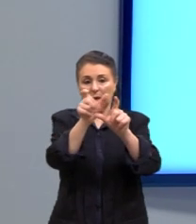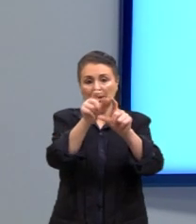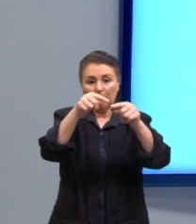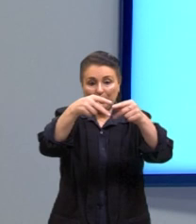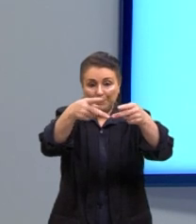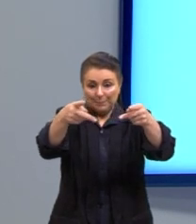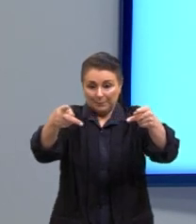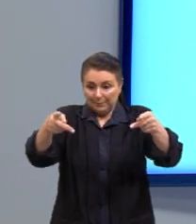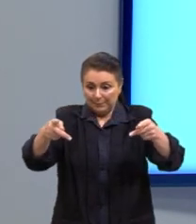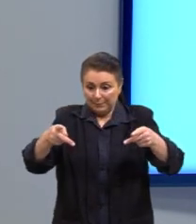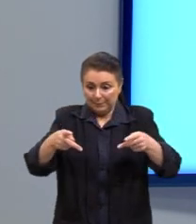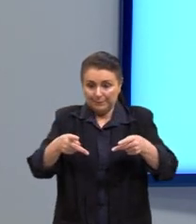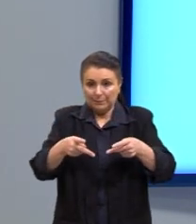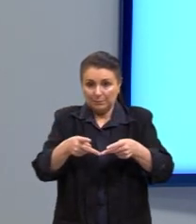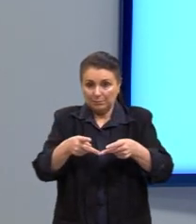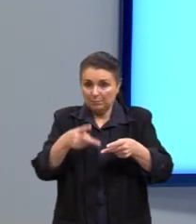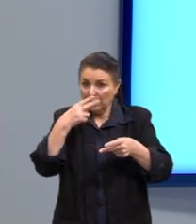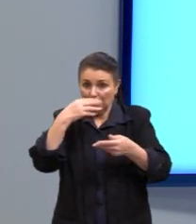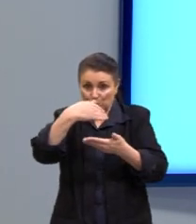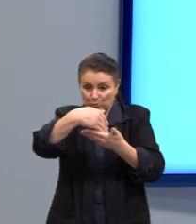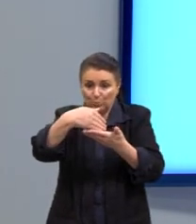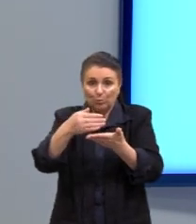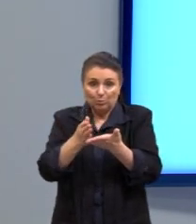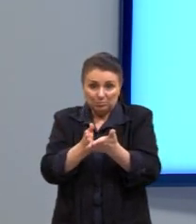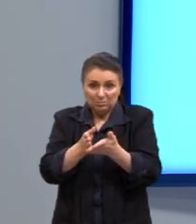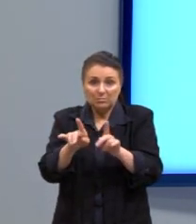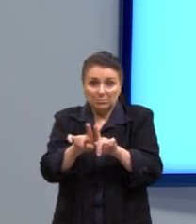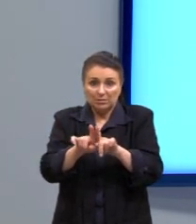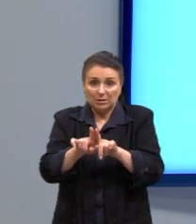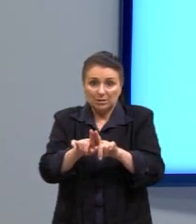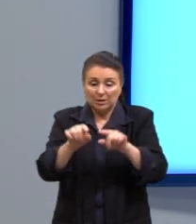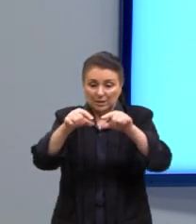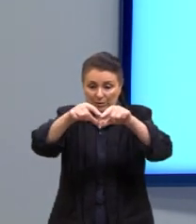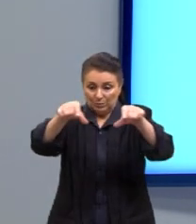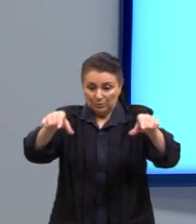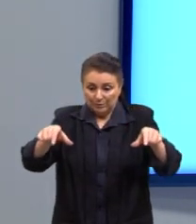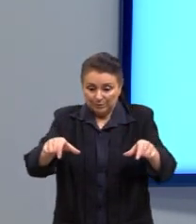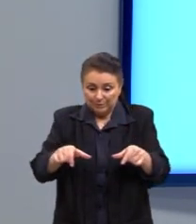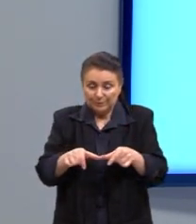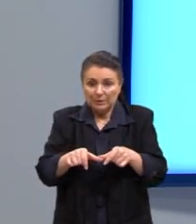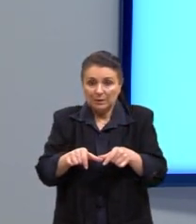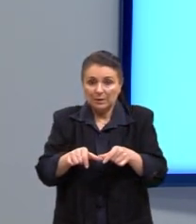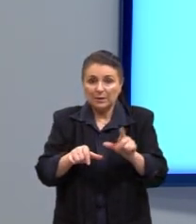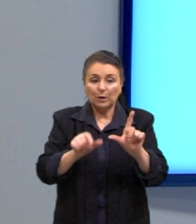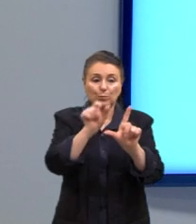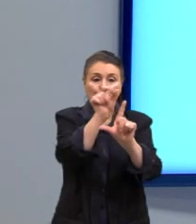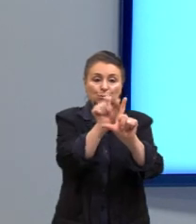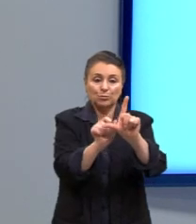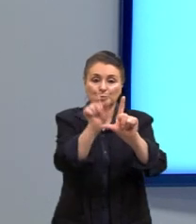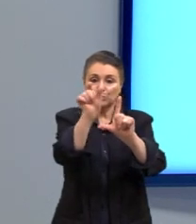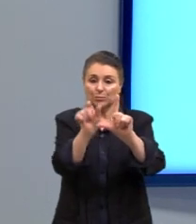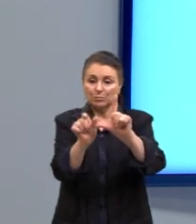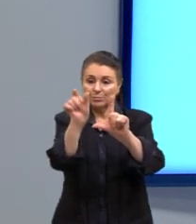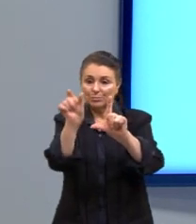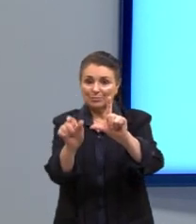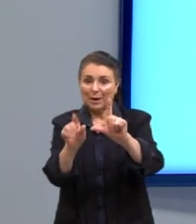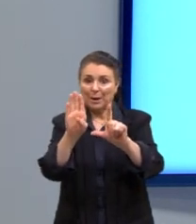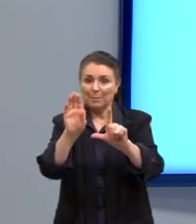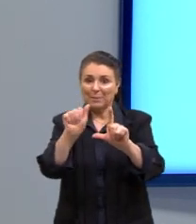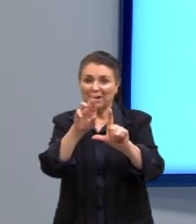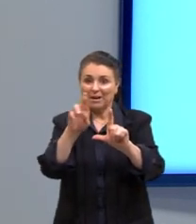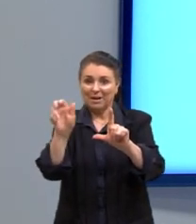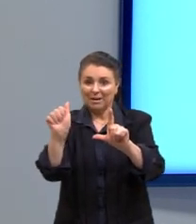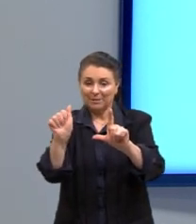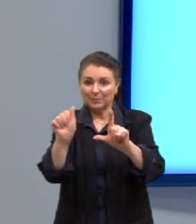ficaria, então, ali, né, como se fosse um bolo, né. Aí, nós temos também o gráfico de barras, de colunas, também em três